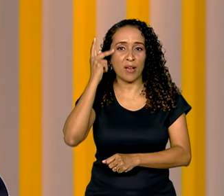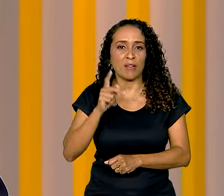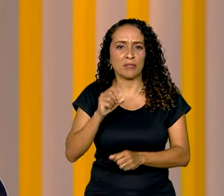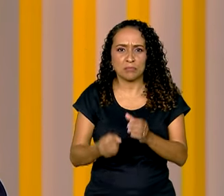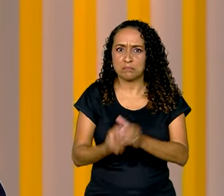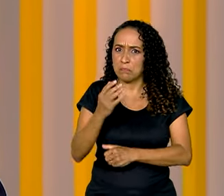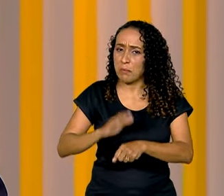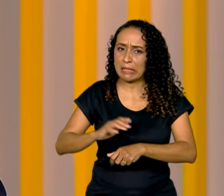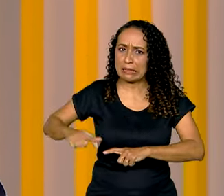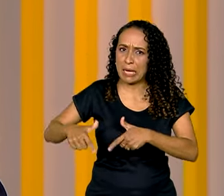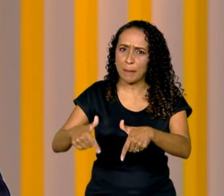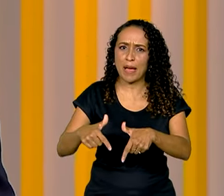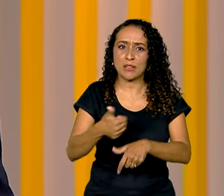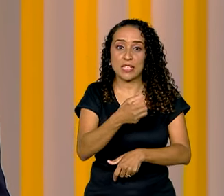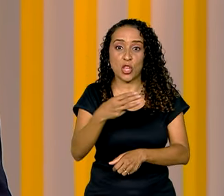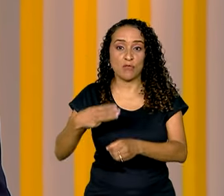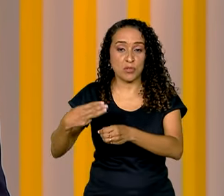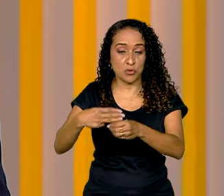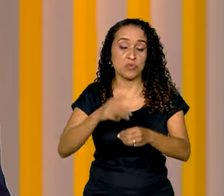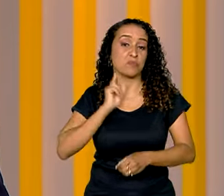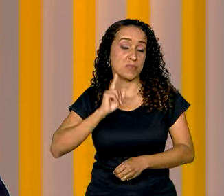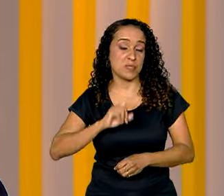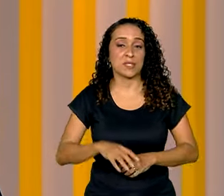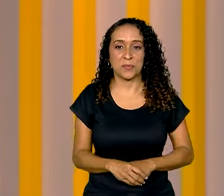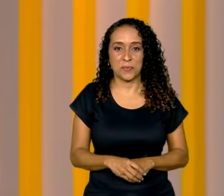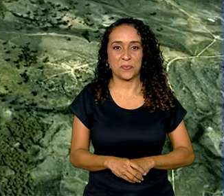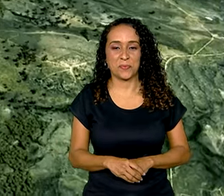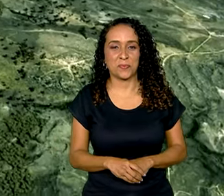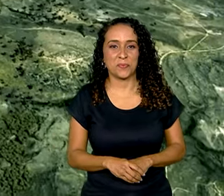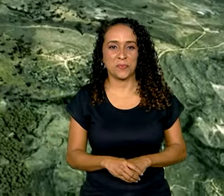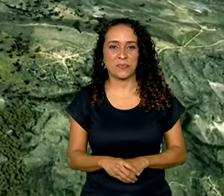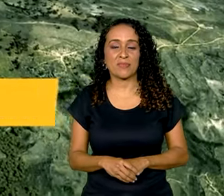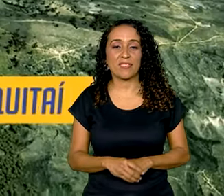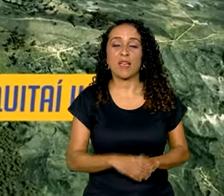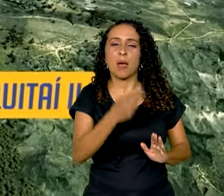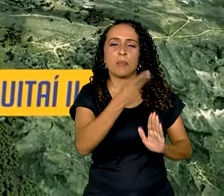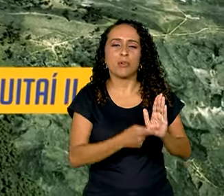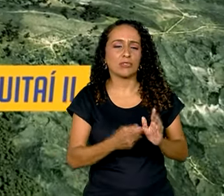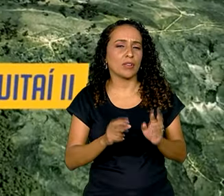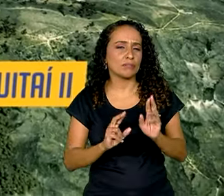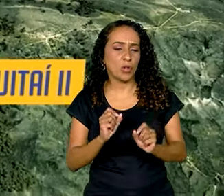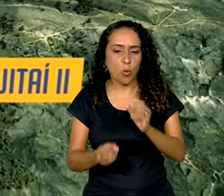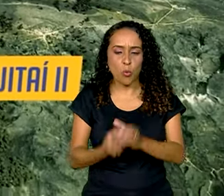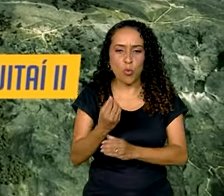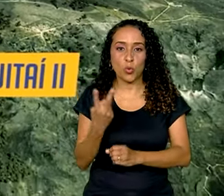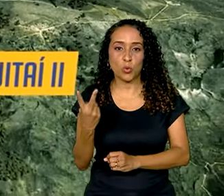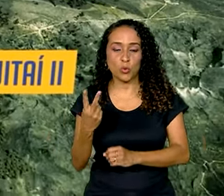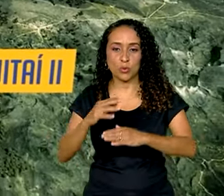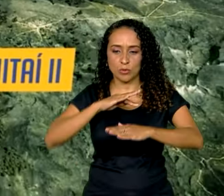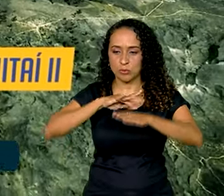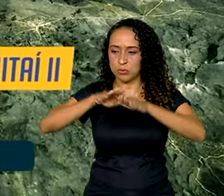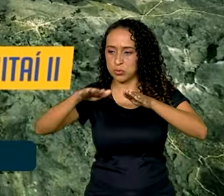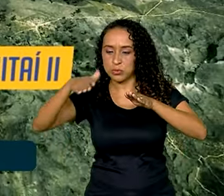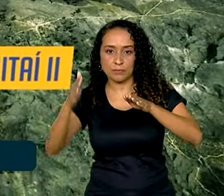mais de 100 mil empregos em 19 municípios de Minas Gerais. O projeto prevê a construção de duas barragens